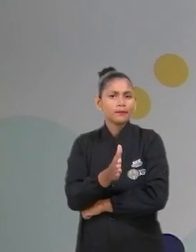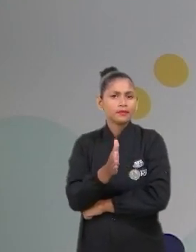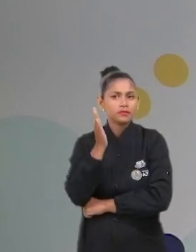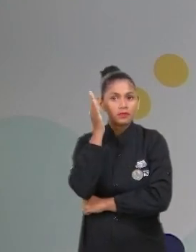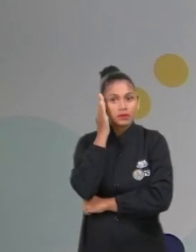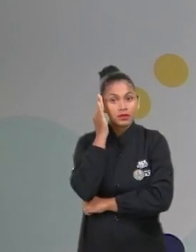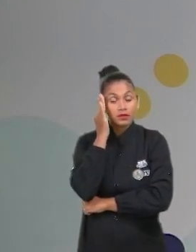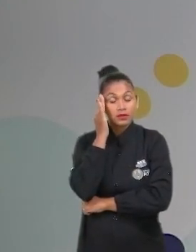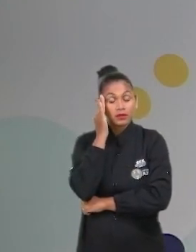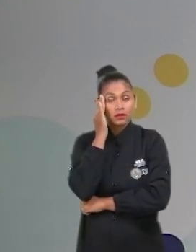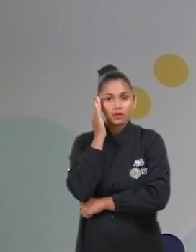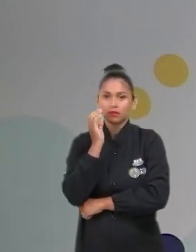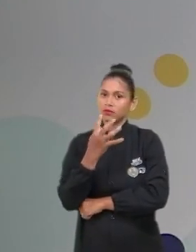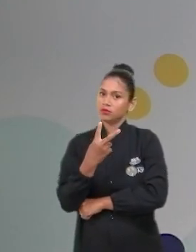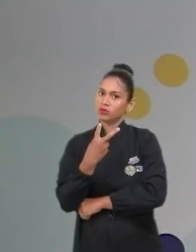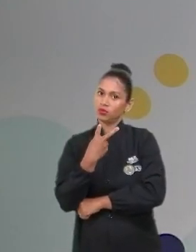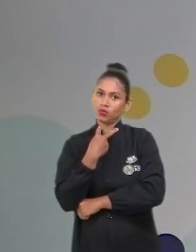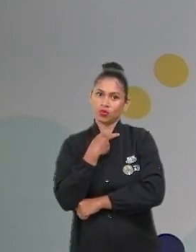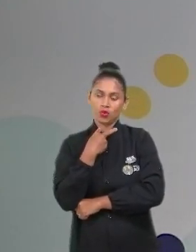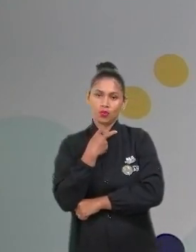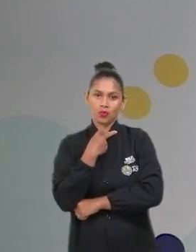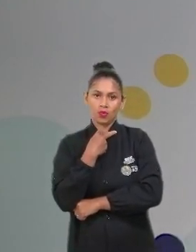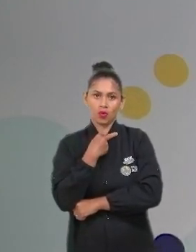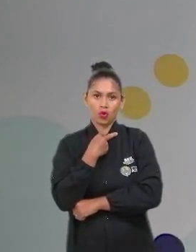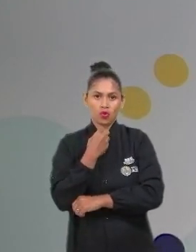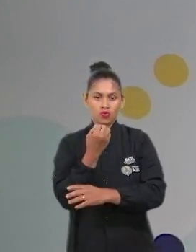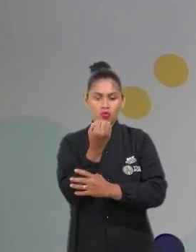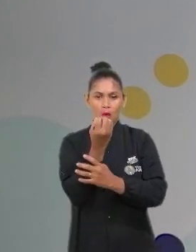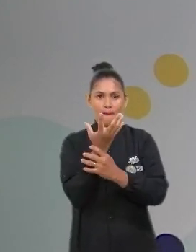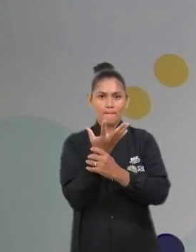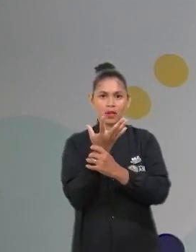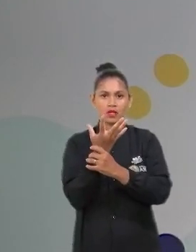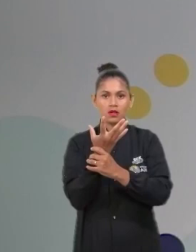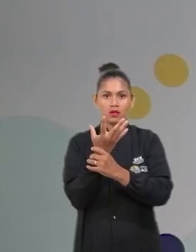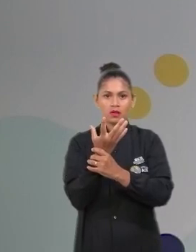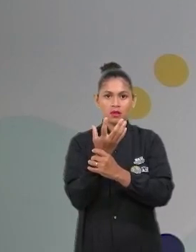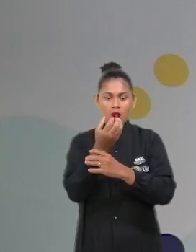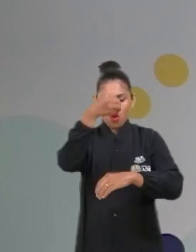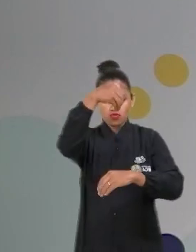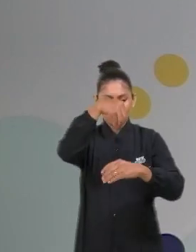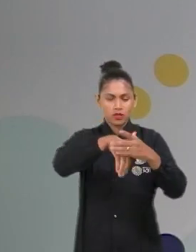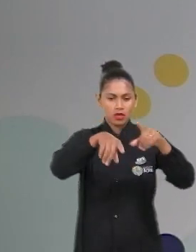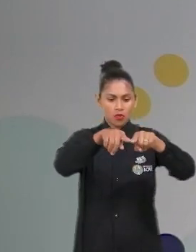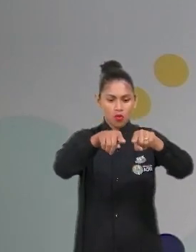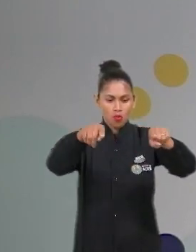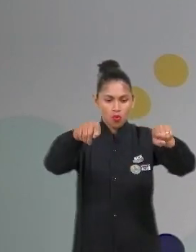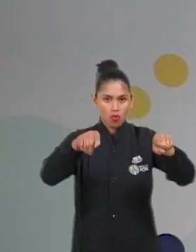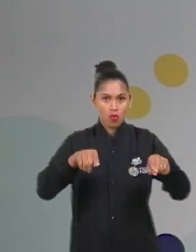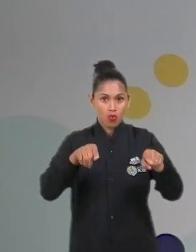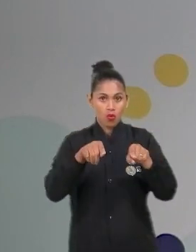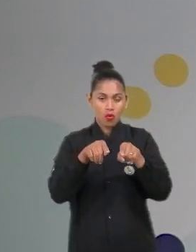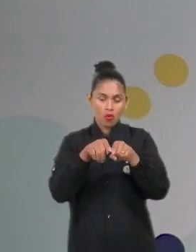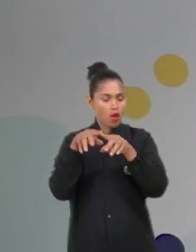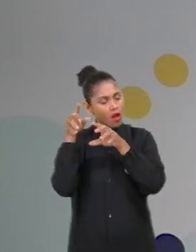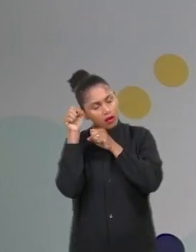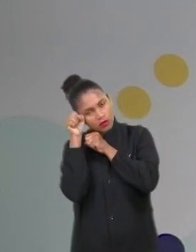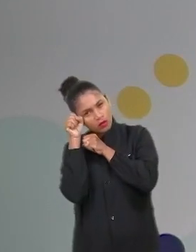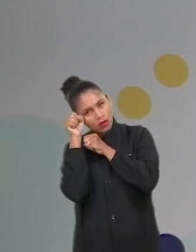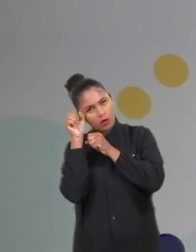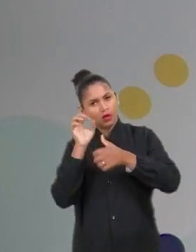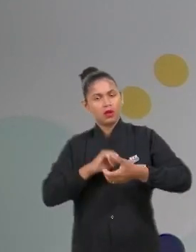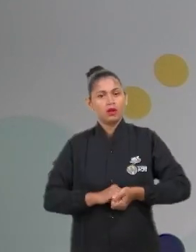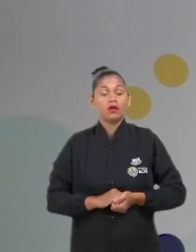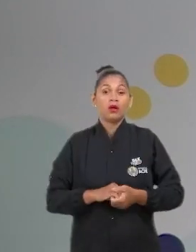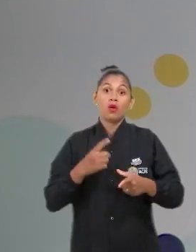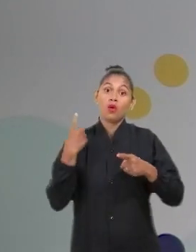deixar uma plantinha dentro do quarto? Porque a vovó disse que, durante a noite, as